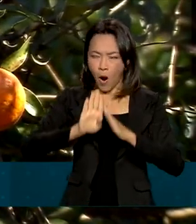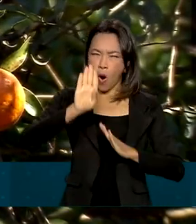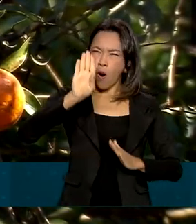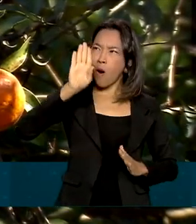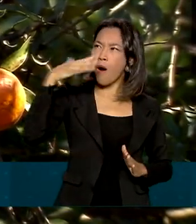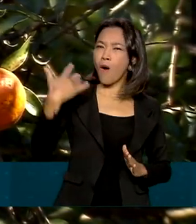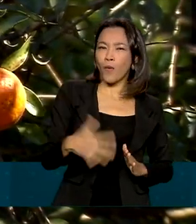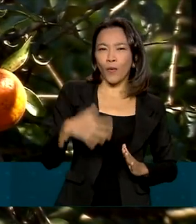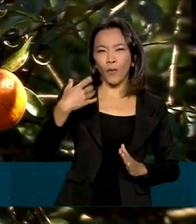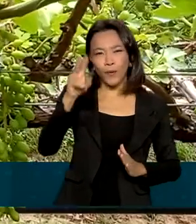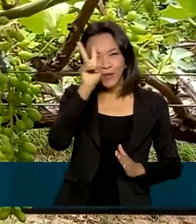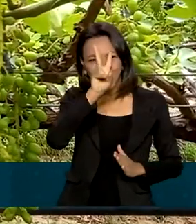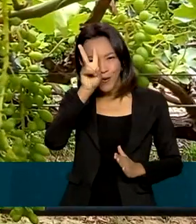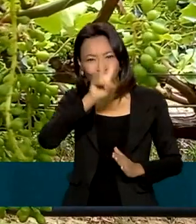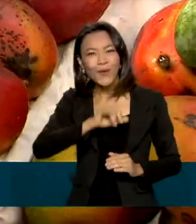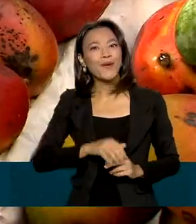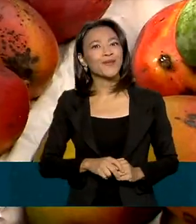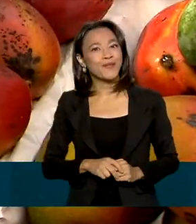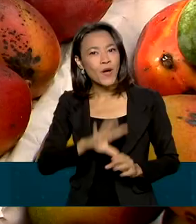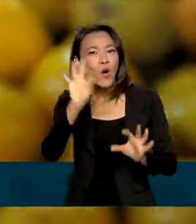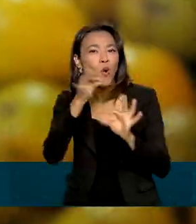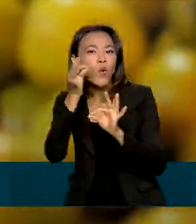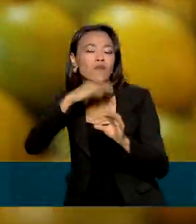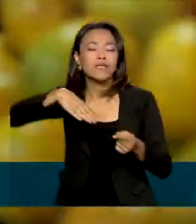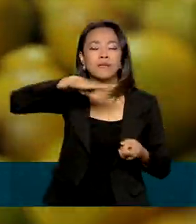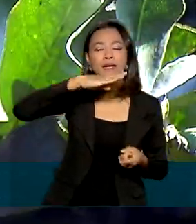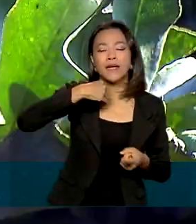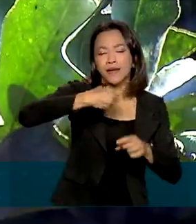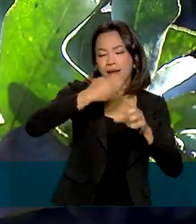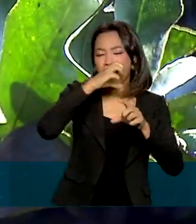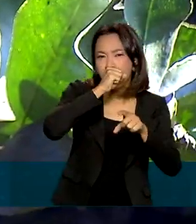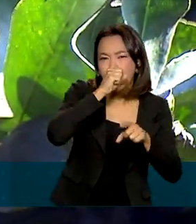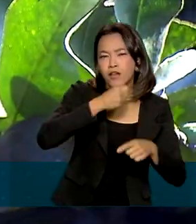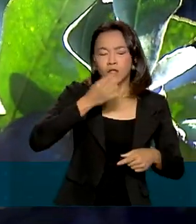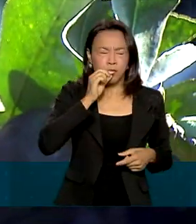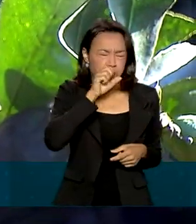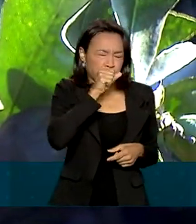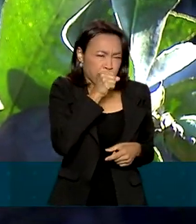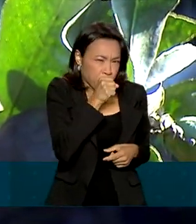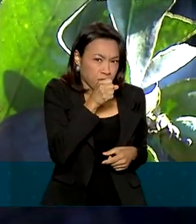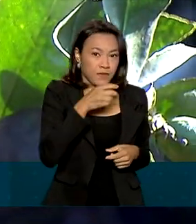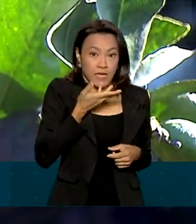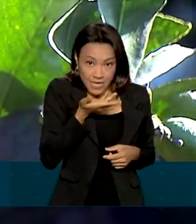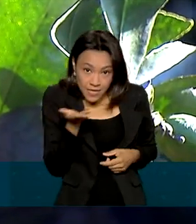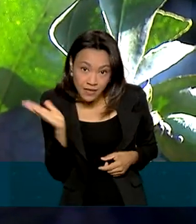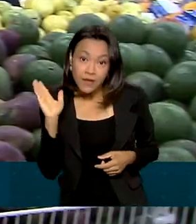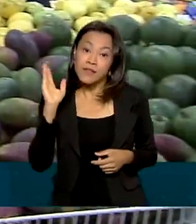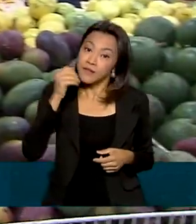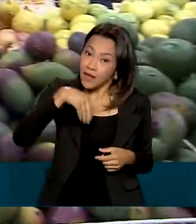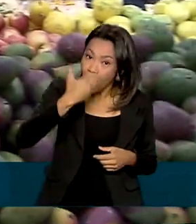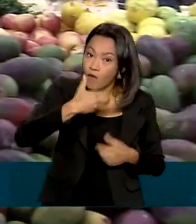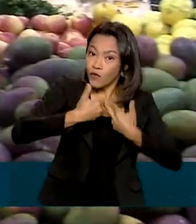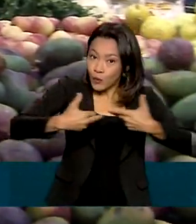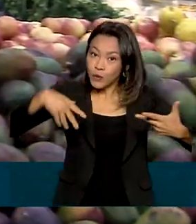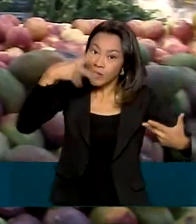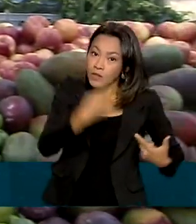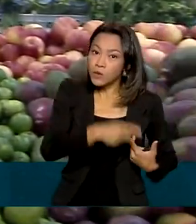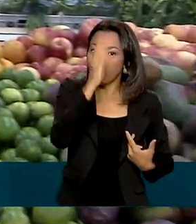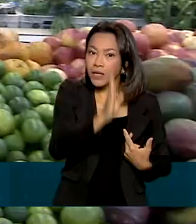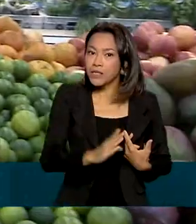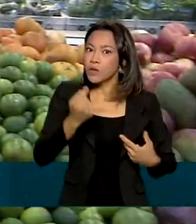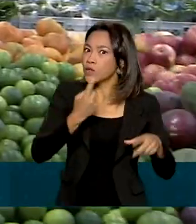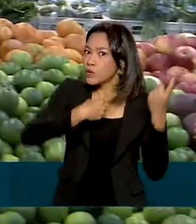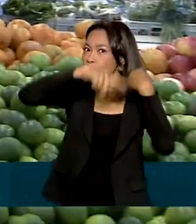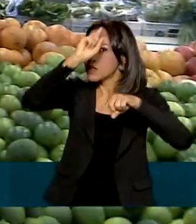recorde histórico. Uvas, mangas, laranjas, limões são exemplos de frutas nacionais que fazem